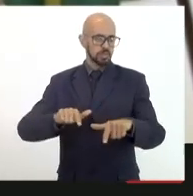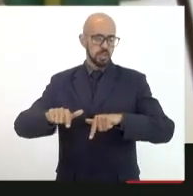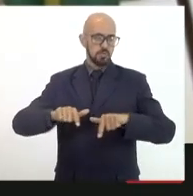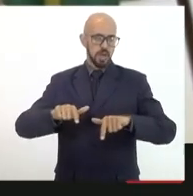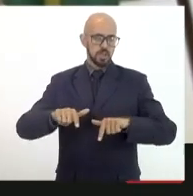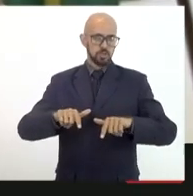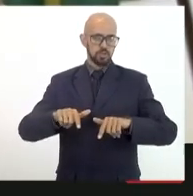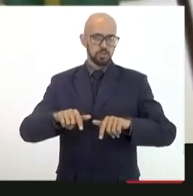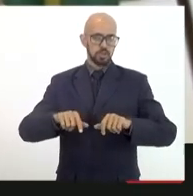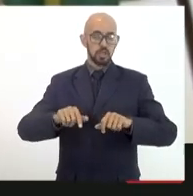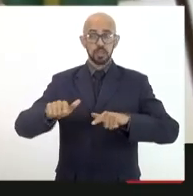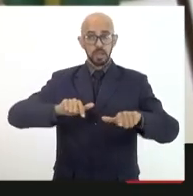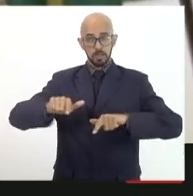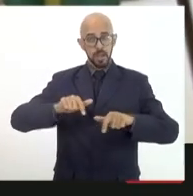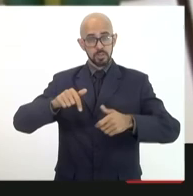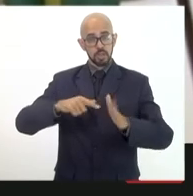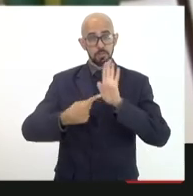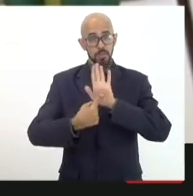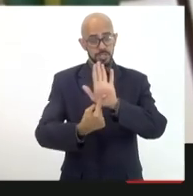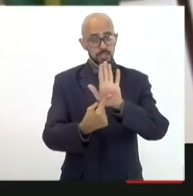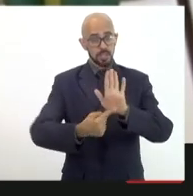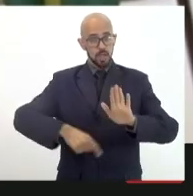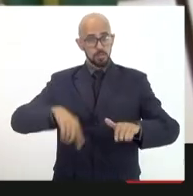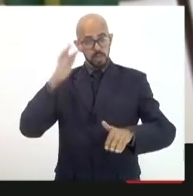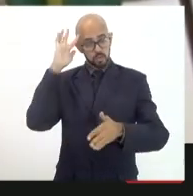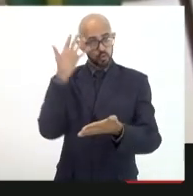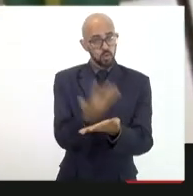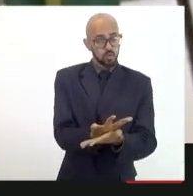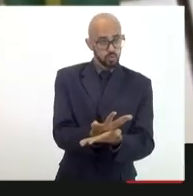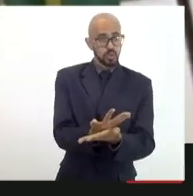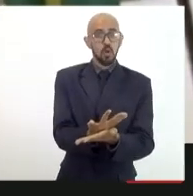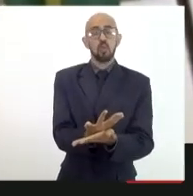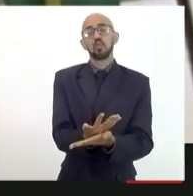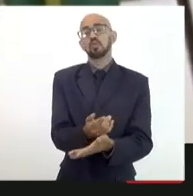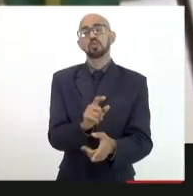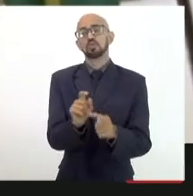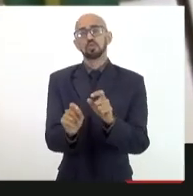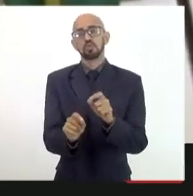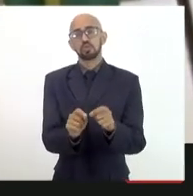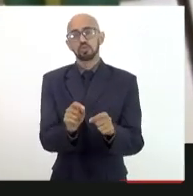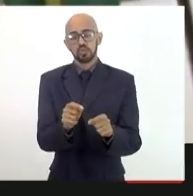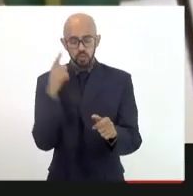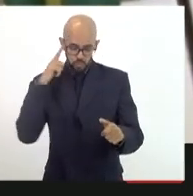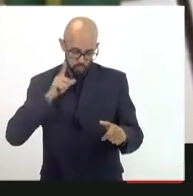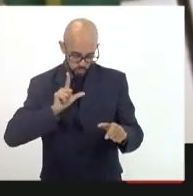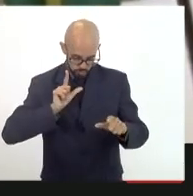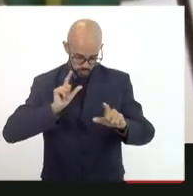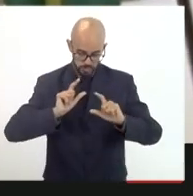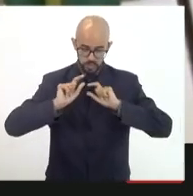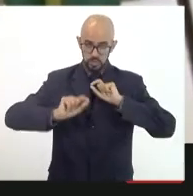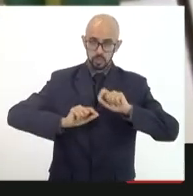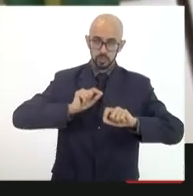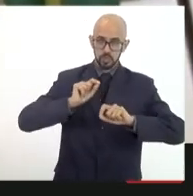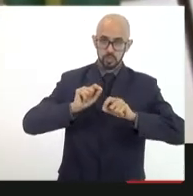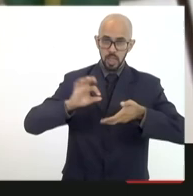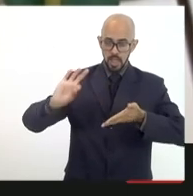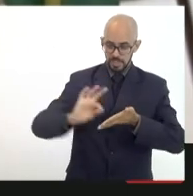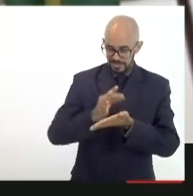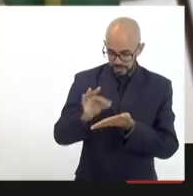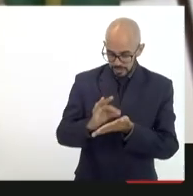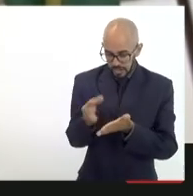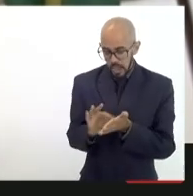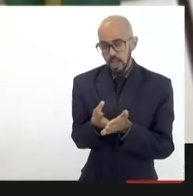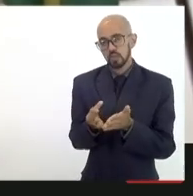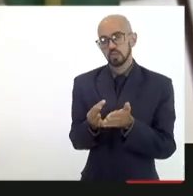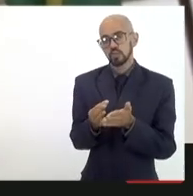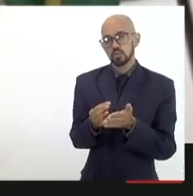trabalho de apresentar uma solução de que pelo menos os campos concedidos até então assinados até então